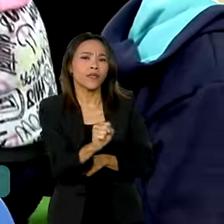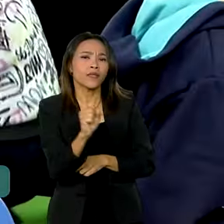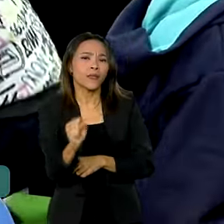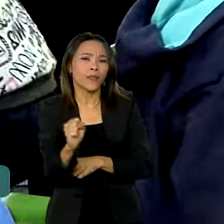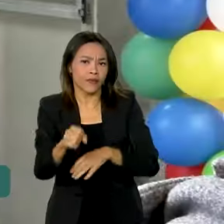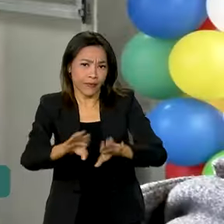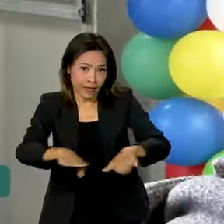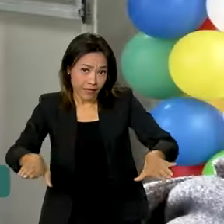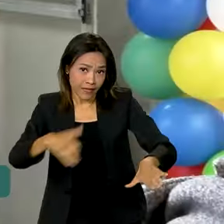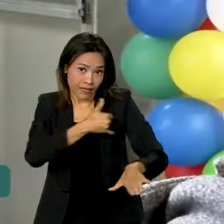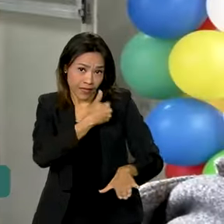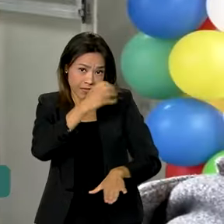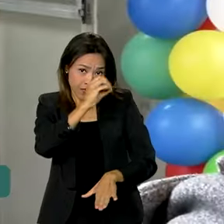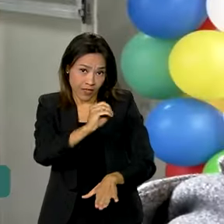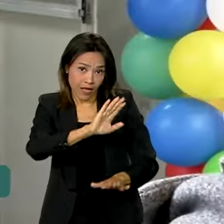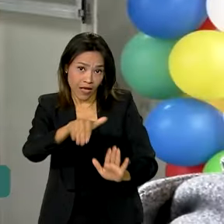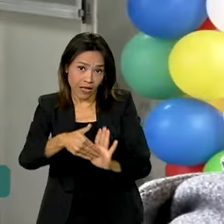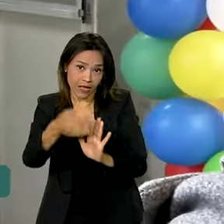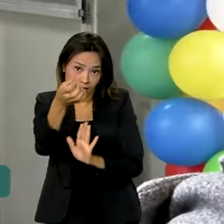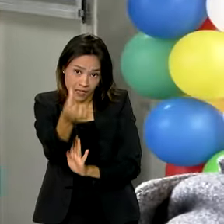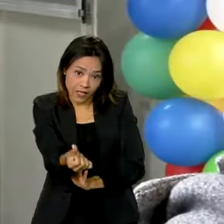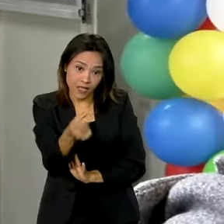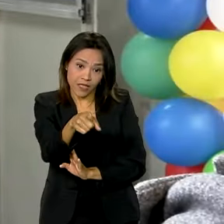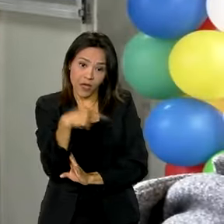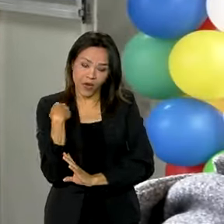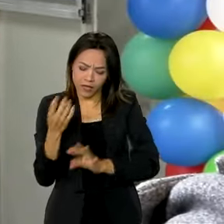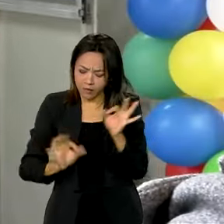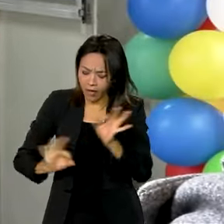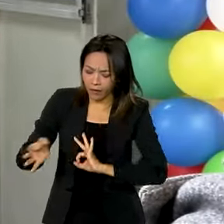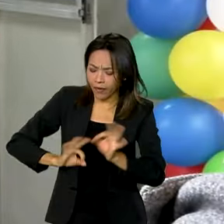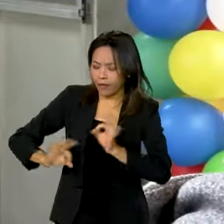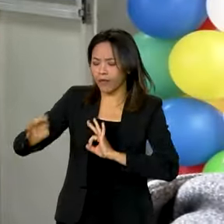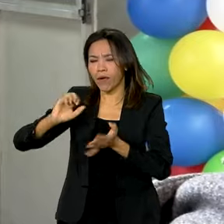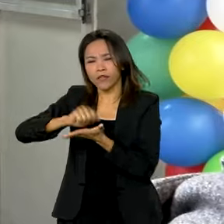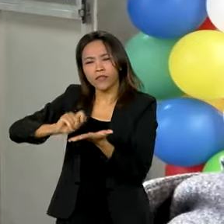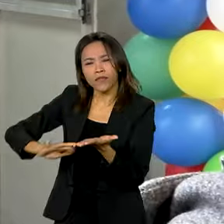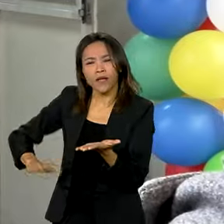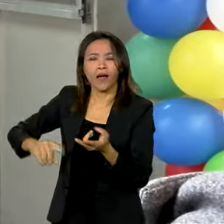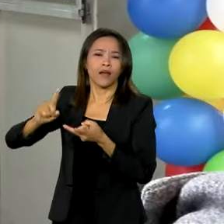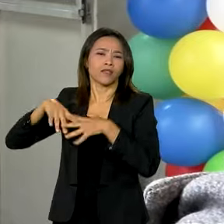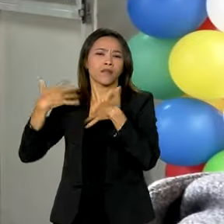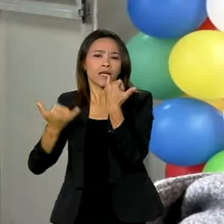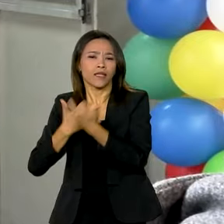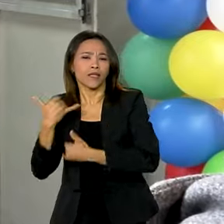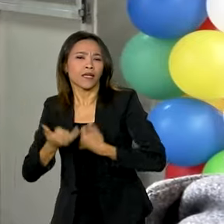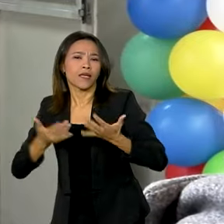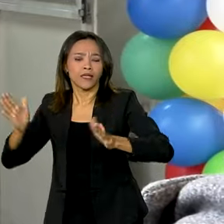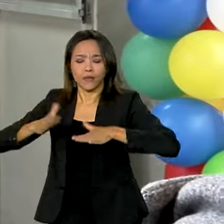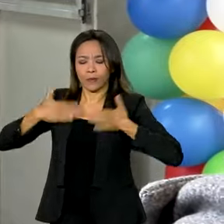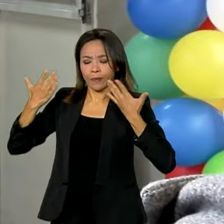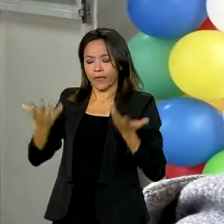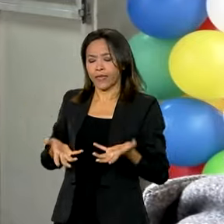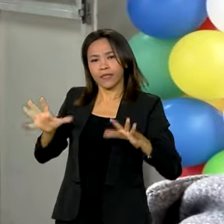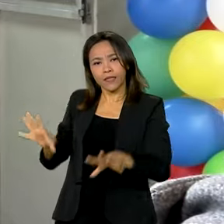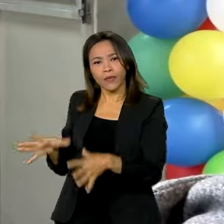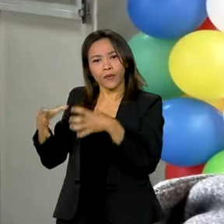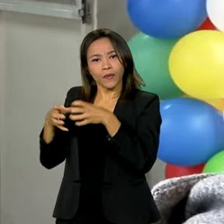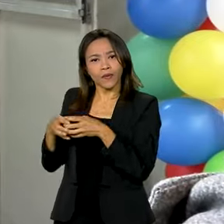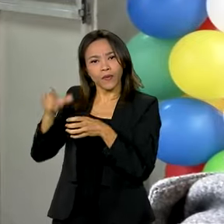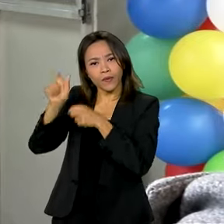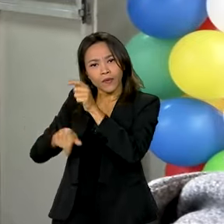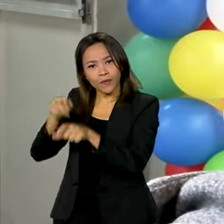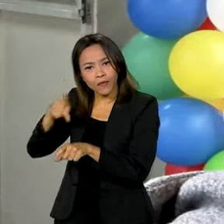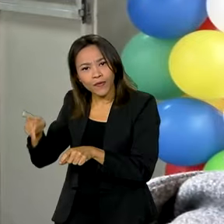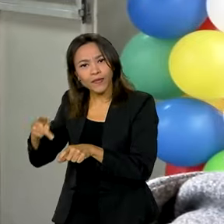a 6 anos. Nós nos preparamos bastante, com muitas atividades, com muitas surpresas, com um grupo de professor muito unido, né?